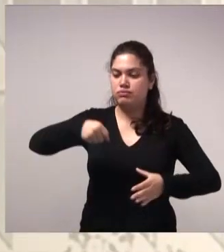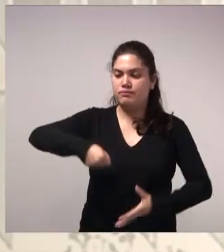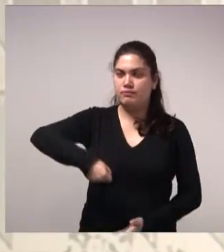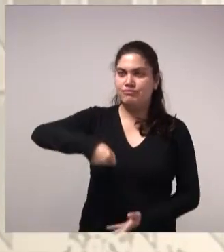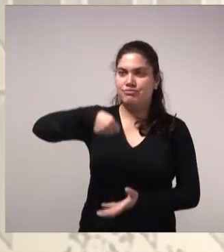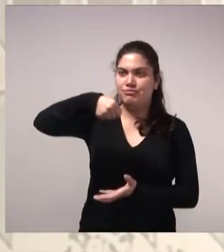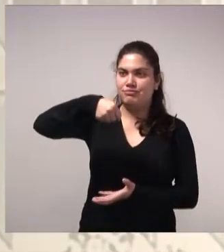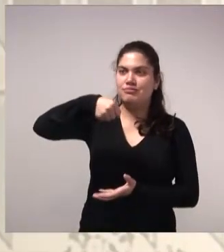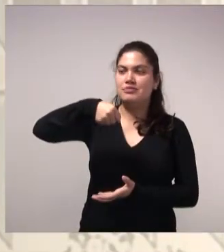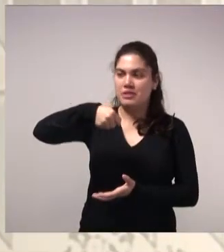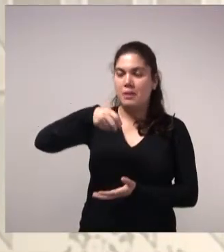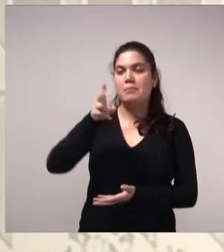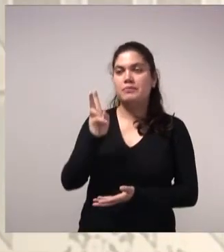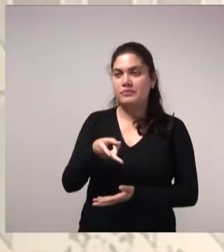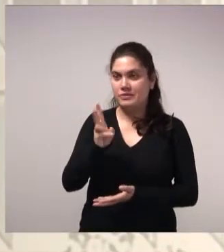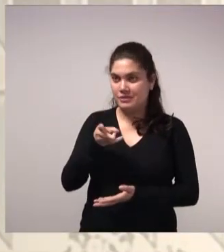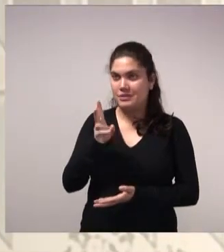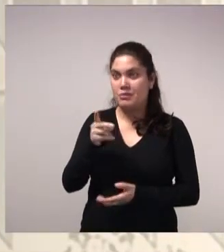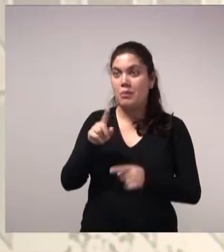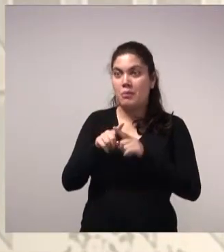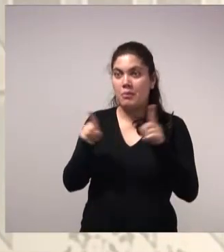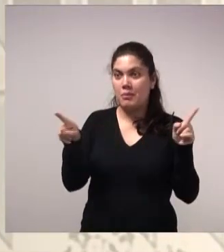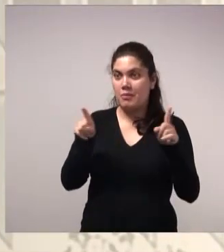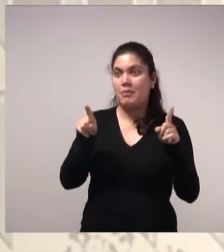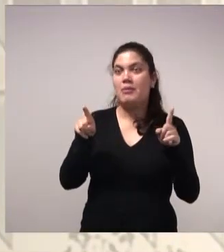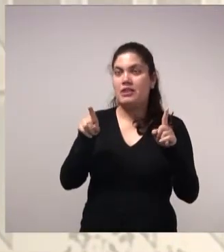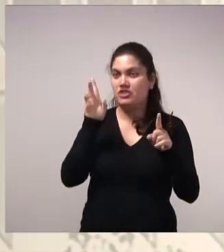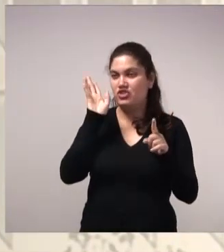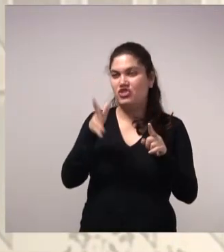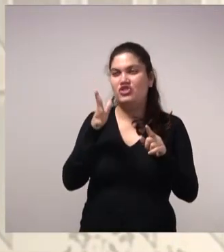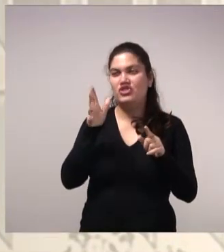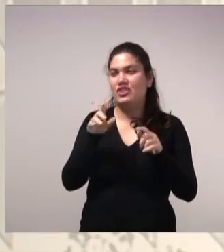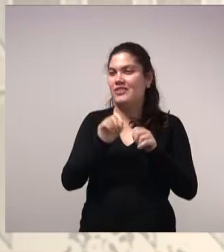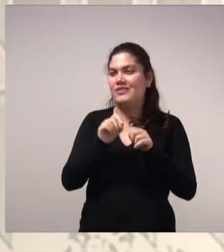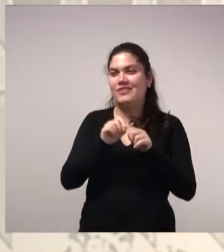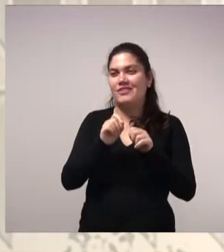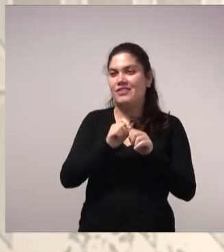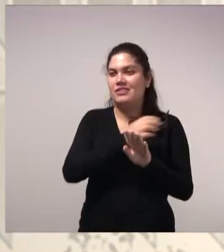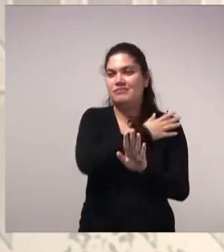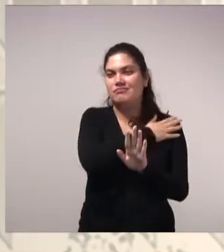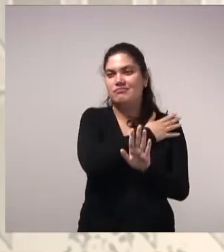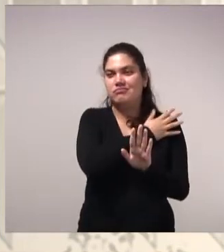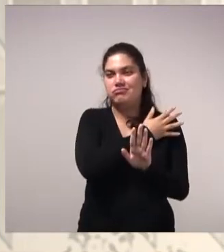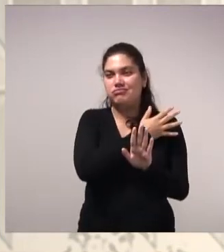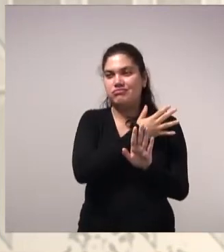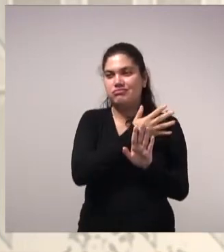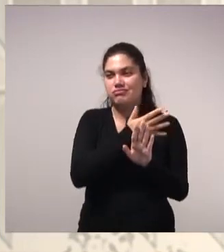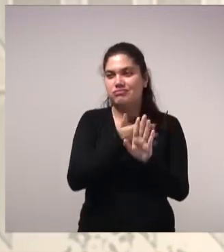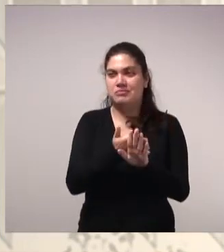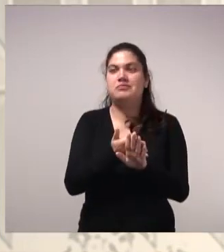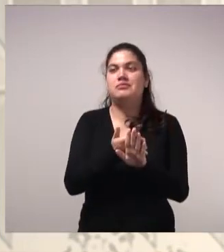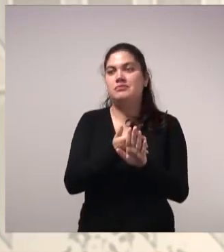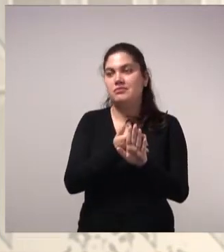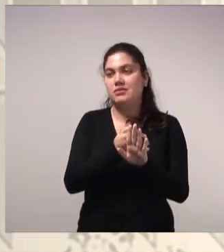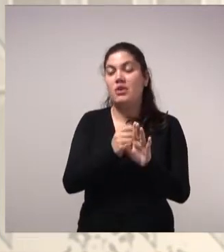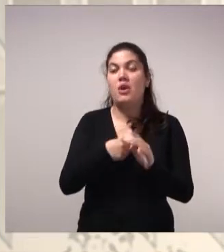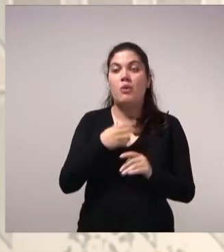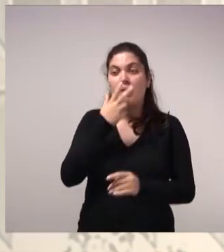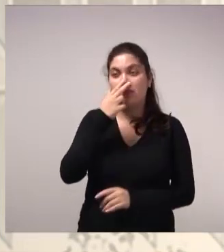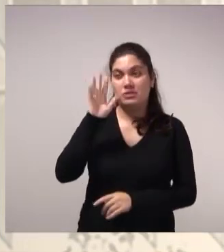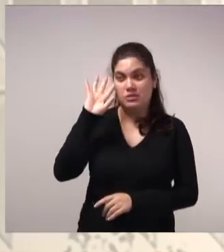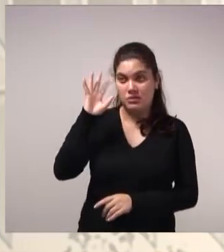coisa para renda baixa. Mas isso é uma coisa que eles já fazem. Então, eu acho que a solução para essas residências